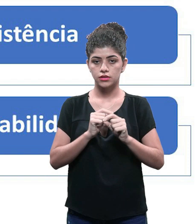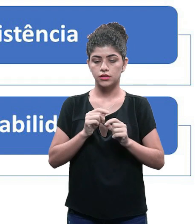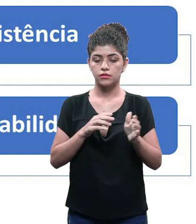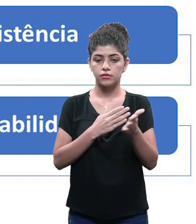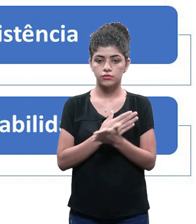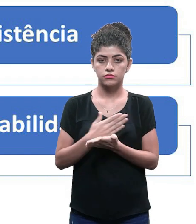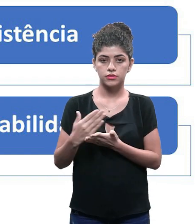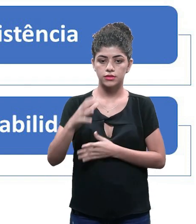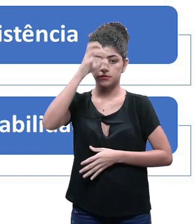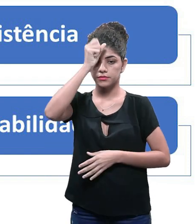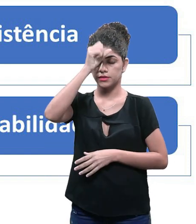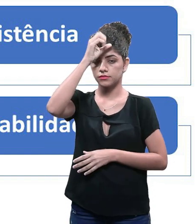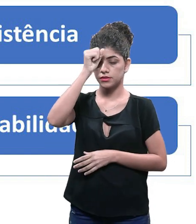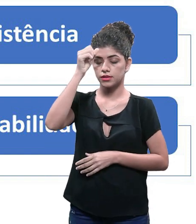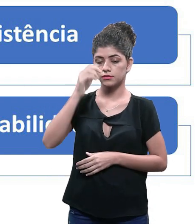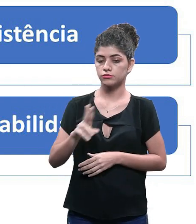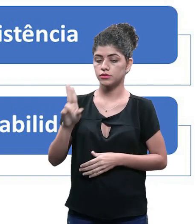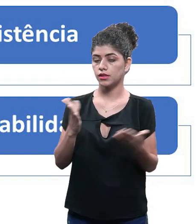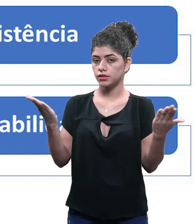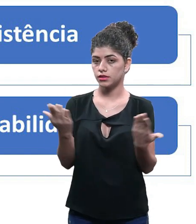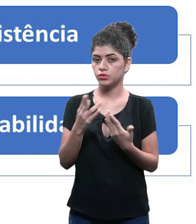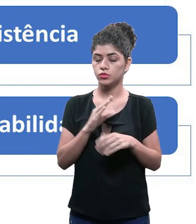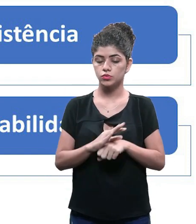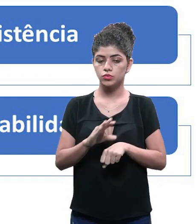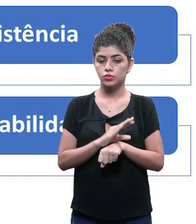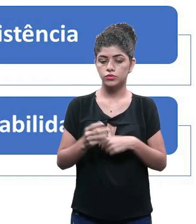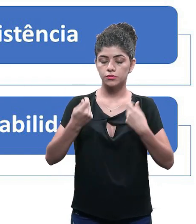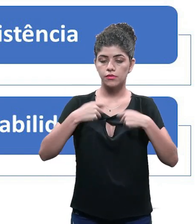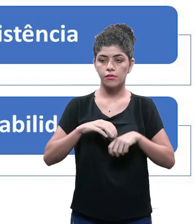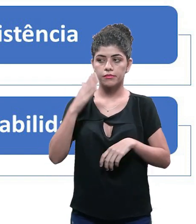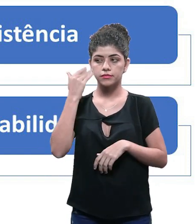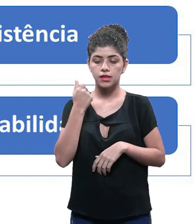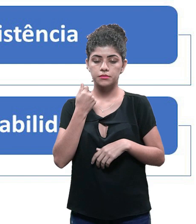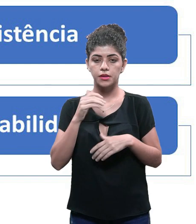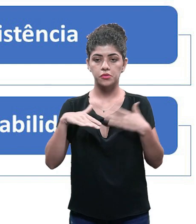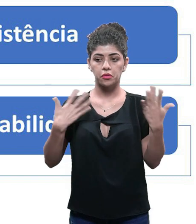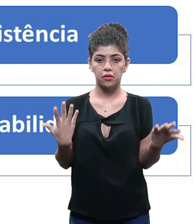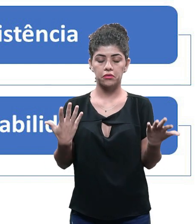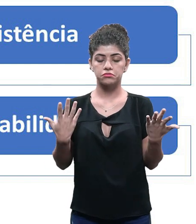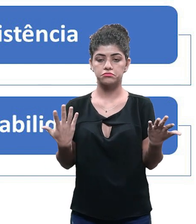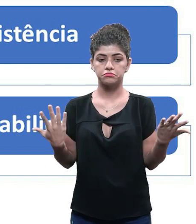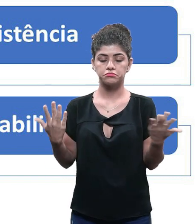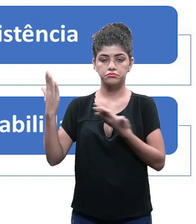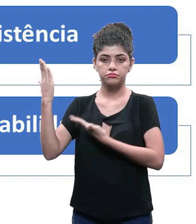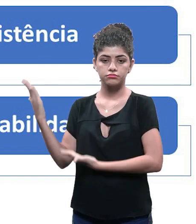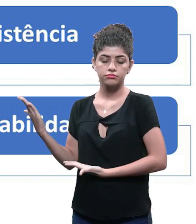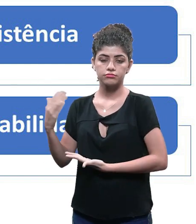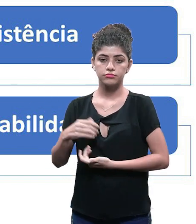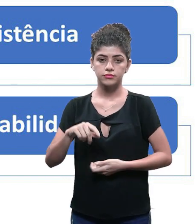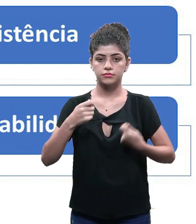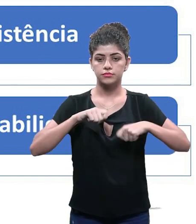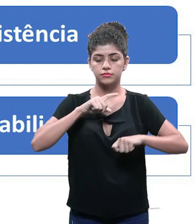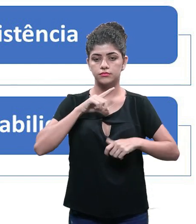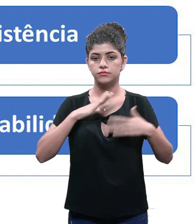faz isso, aí você vai começar a aprender a tua metodologia que você aprendeu aqui no curso. Eu vou precisar saber qual é a performance do meu compósito, o que eu preciso